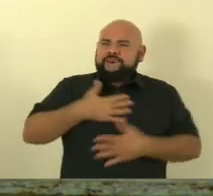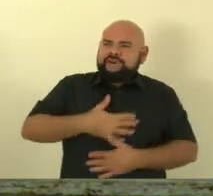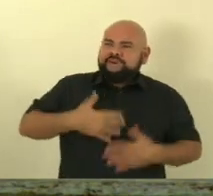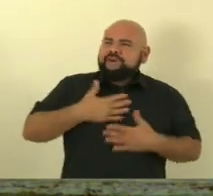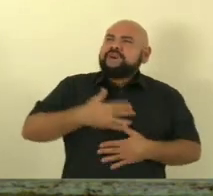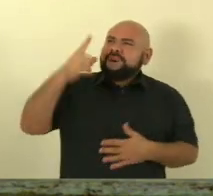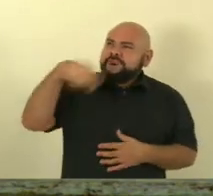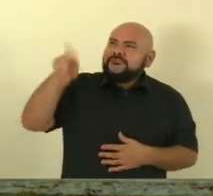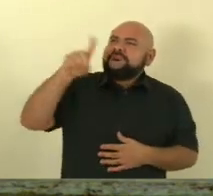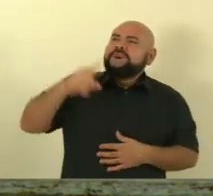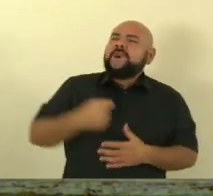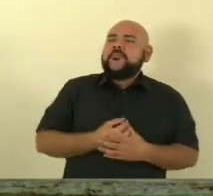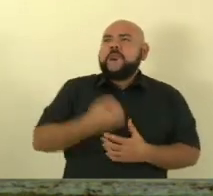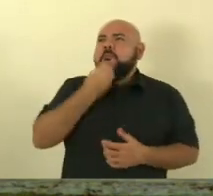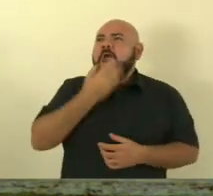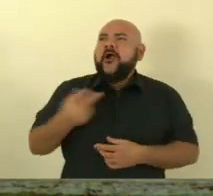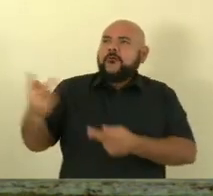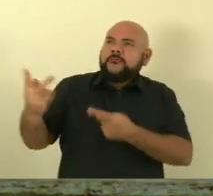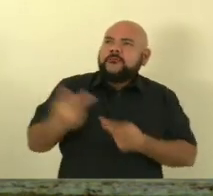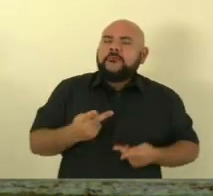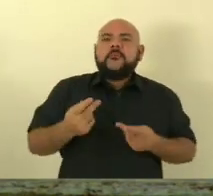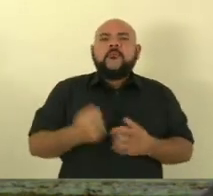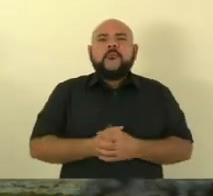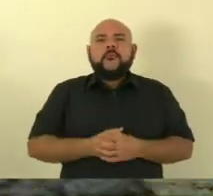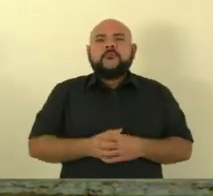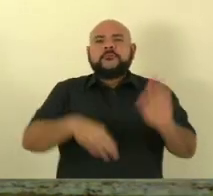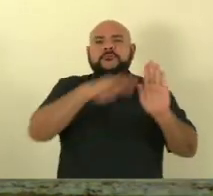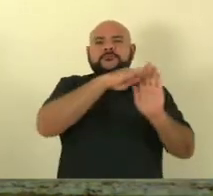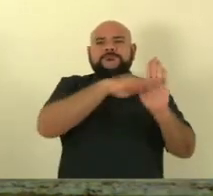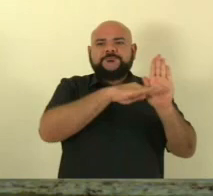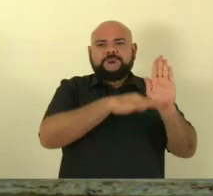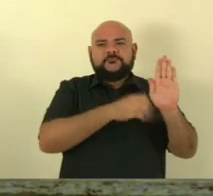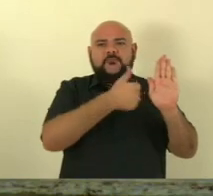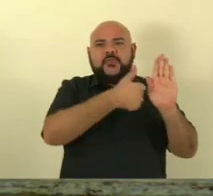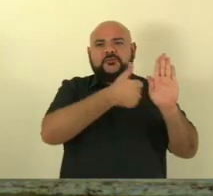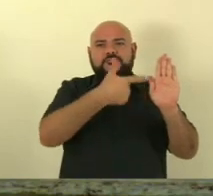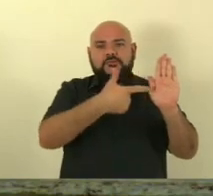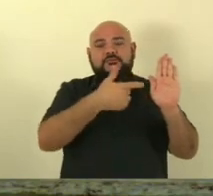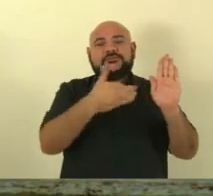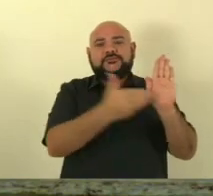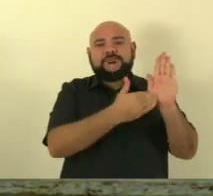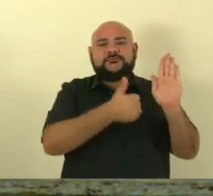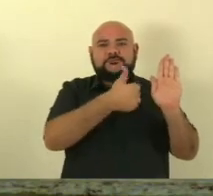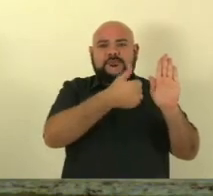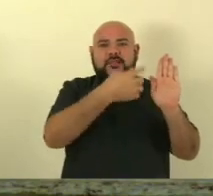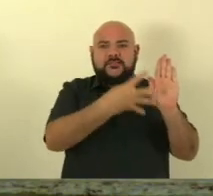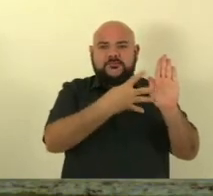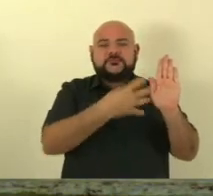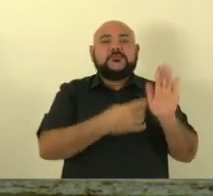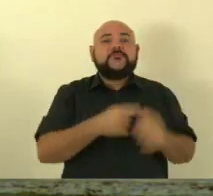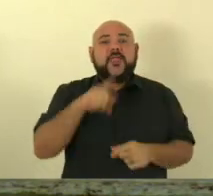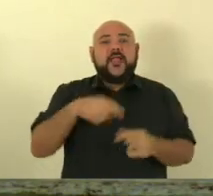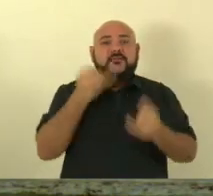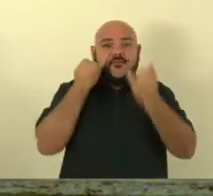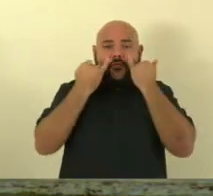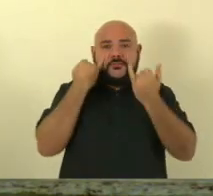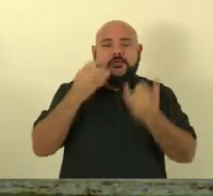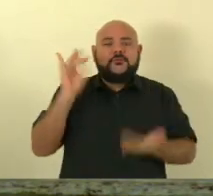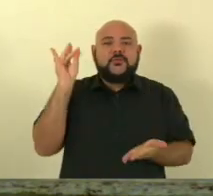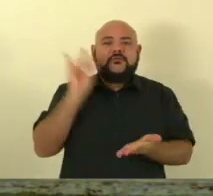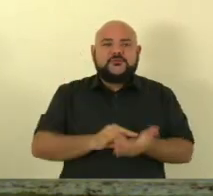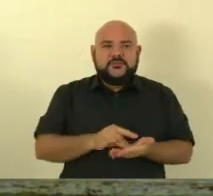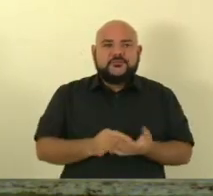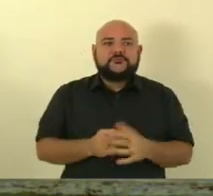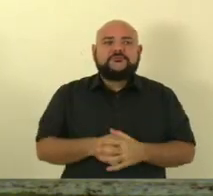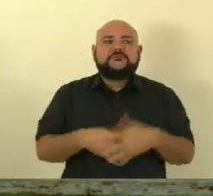a esta Casa de Leis. Do item 12 ao item 14, tratam-se de requerimentos de informações oficiais. O despacho